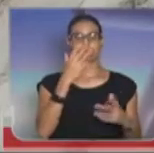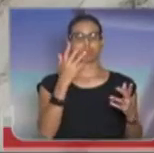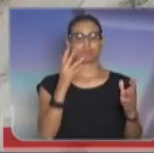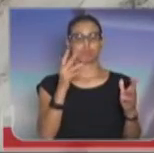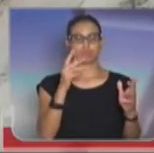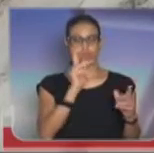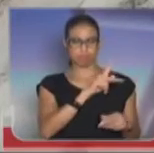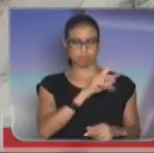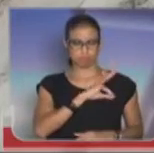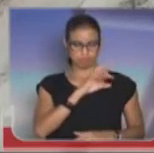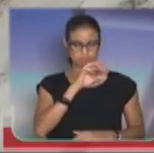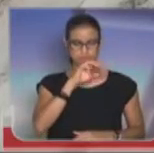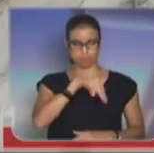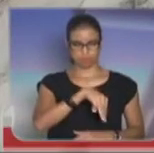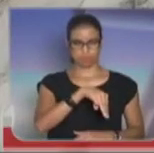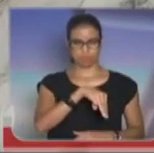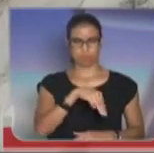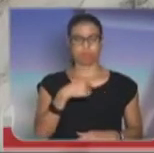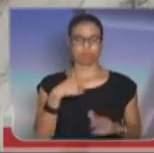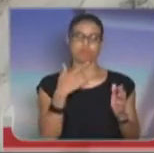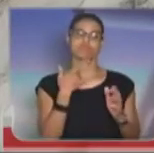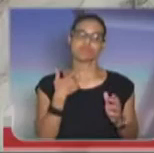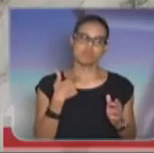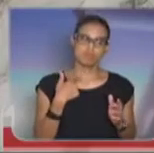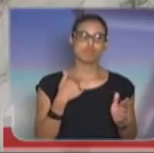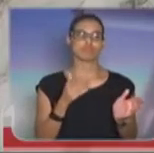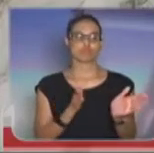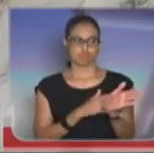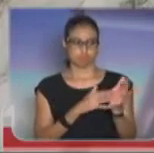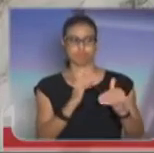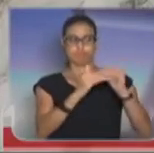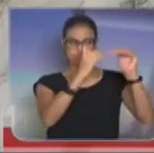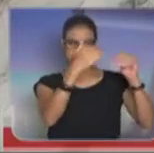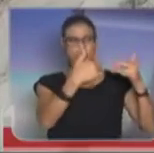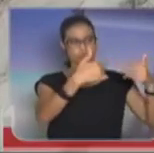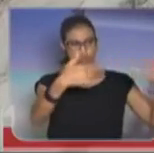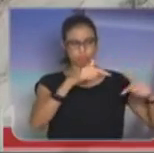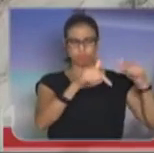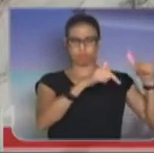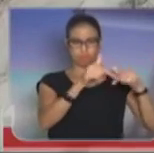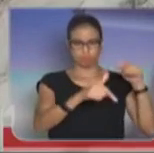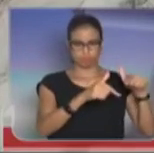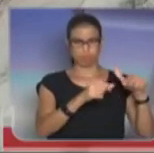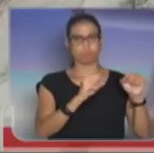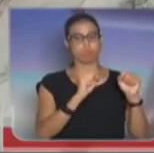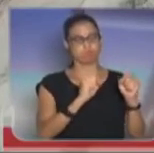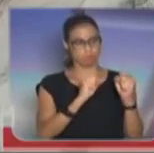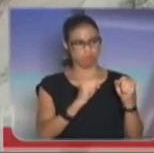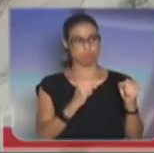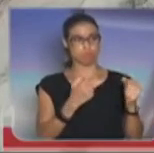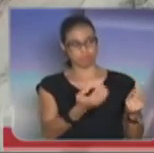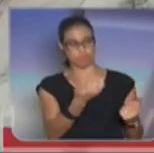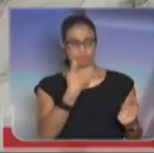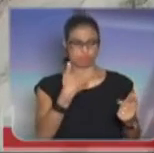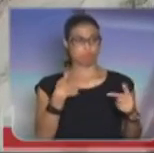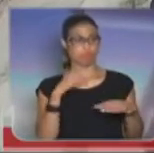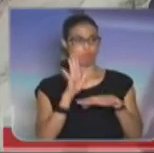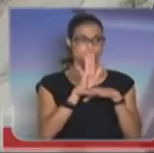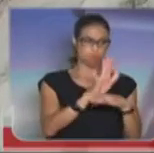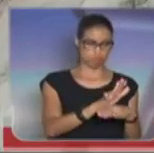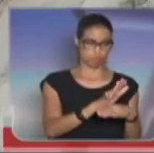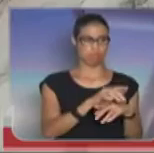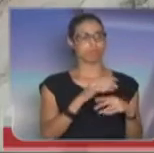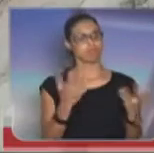desejando sucesso nas novas missões que contem conosco aqui na Assembleia Legislativa e que possam